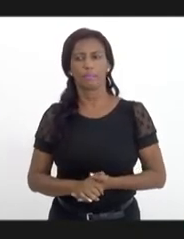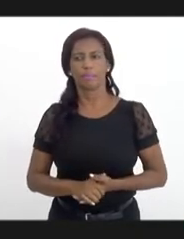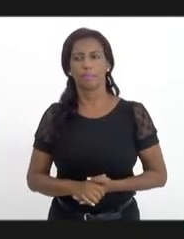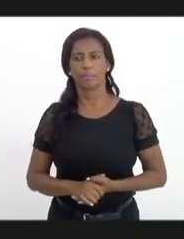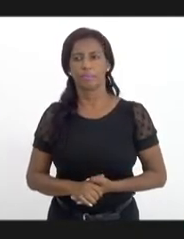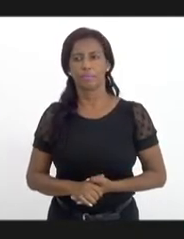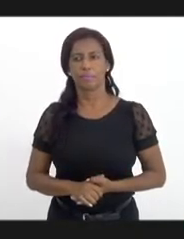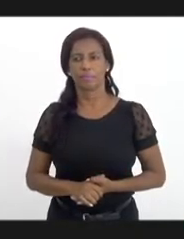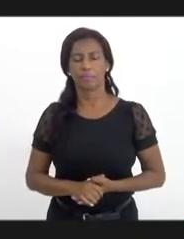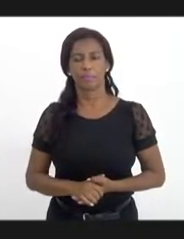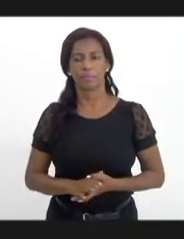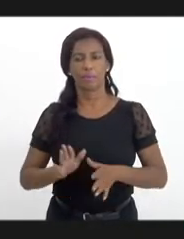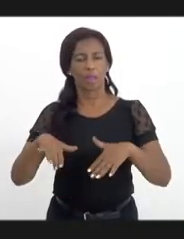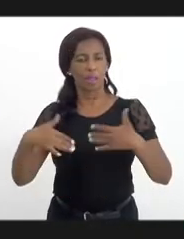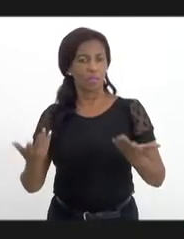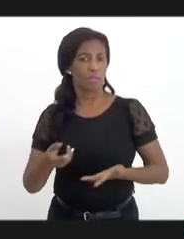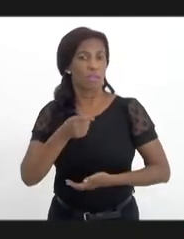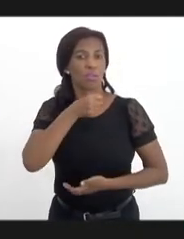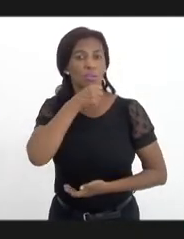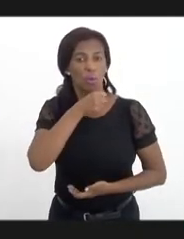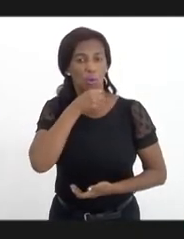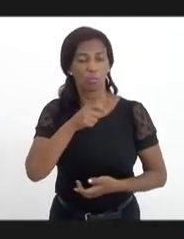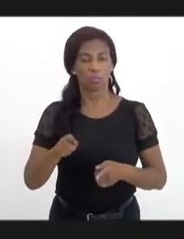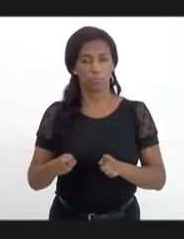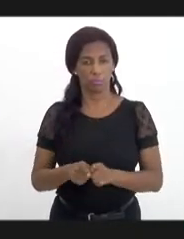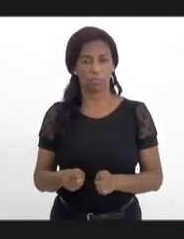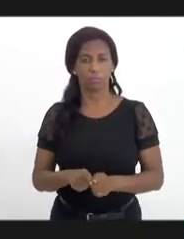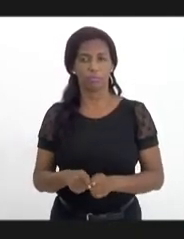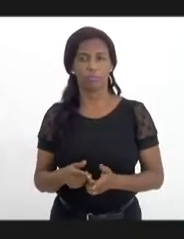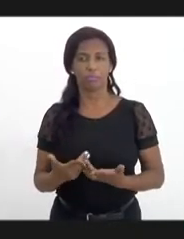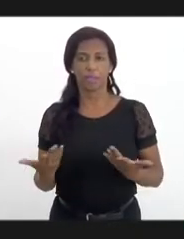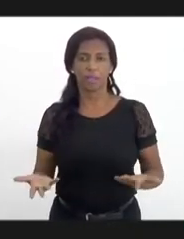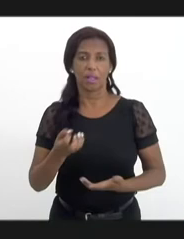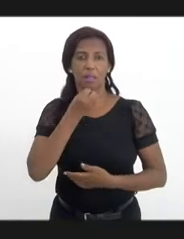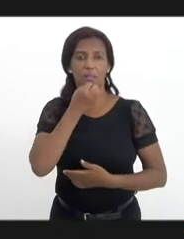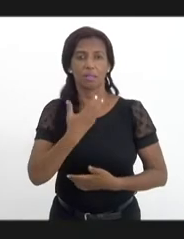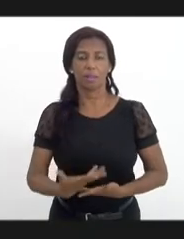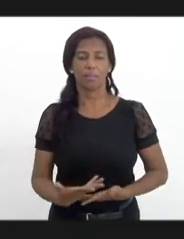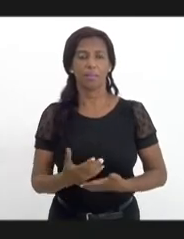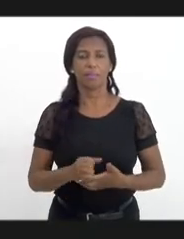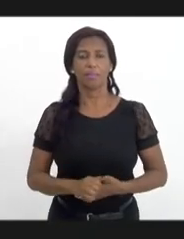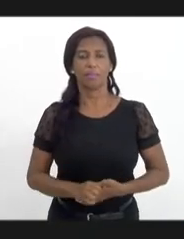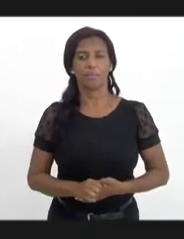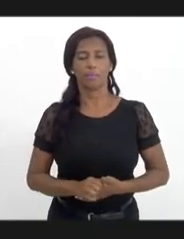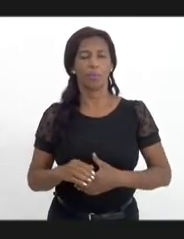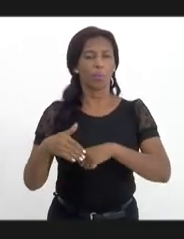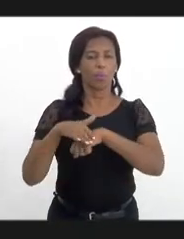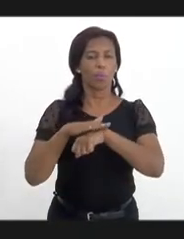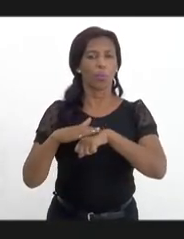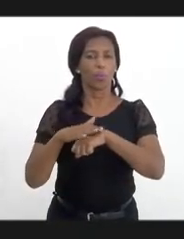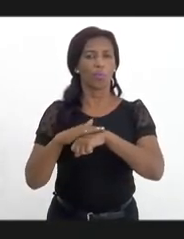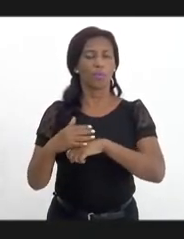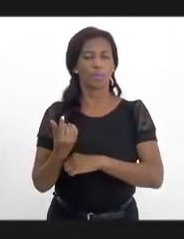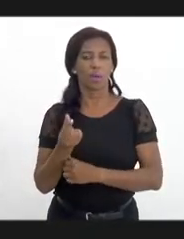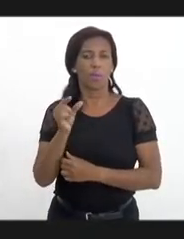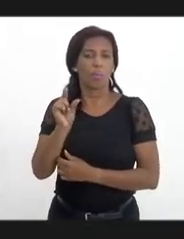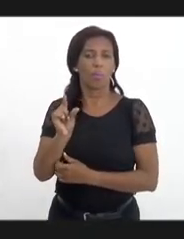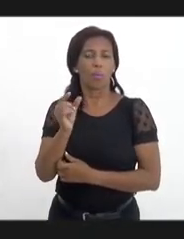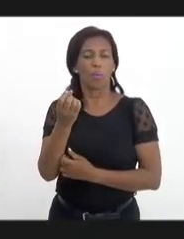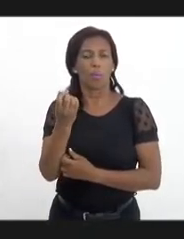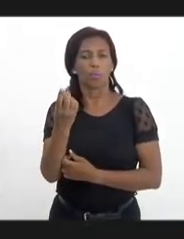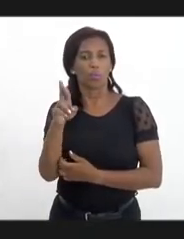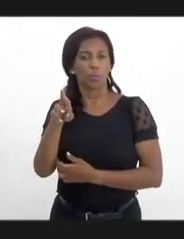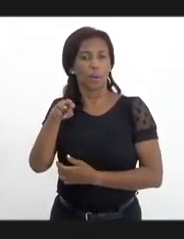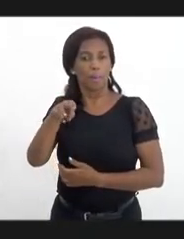com a questão dos idosos, e claro, seria muito bom conversar um pouco com a doutora Madalena, estou à